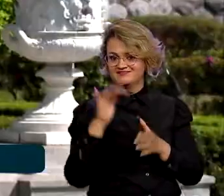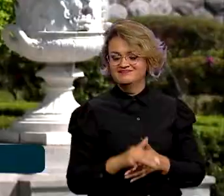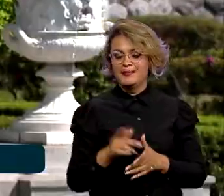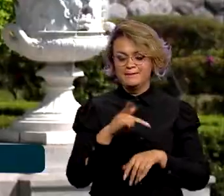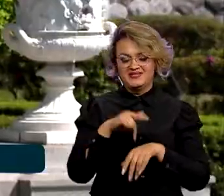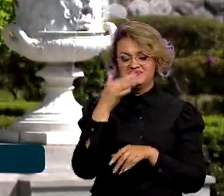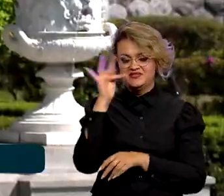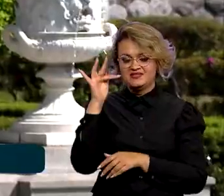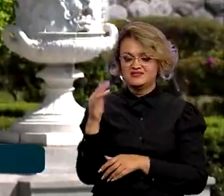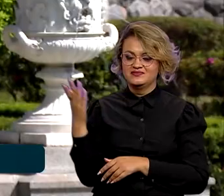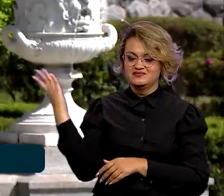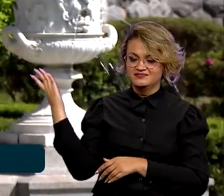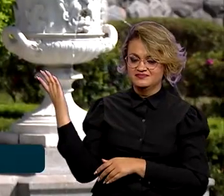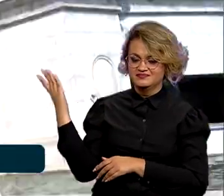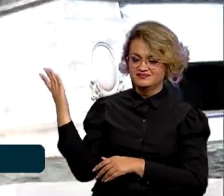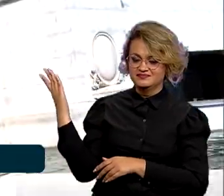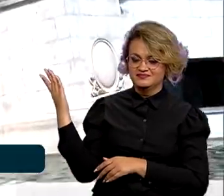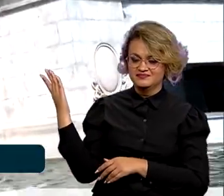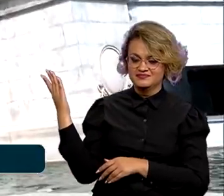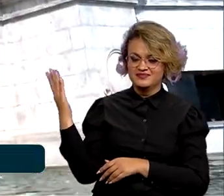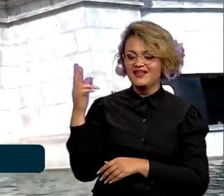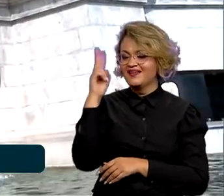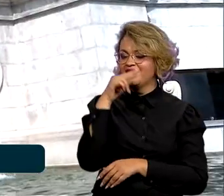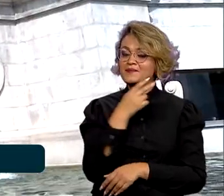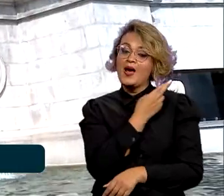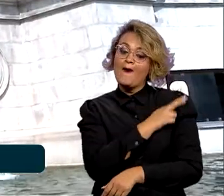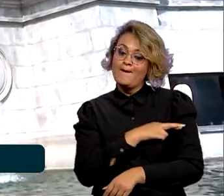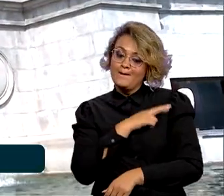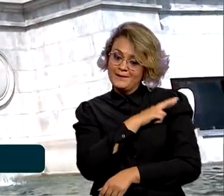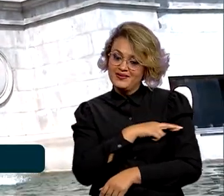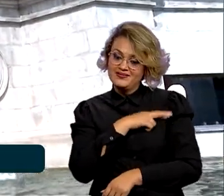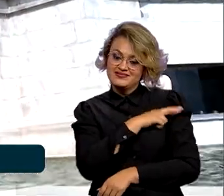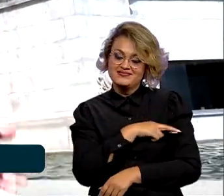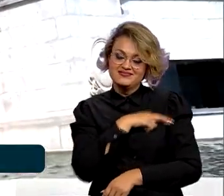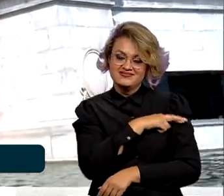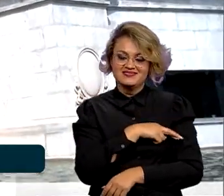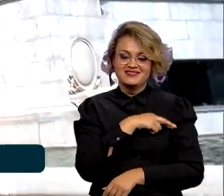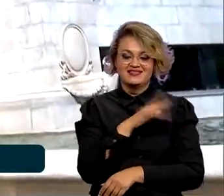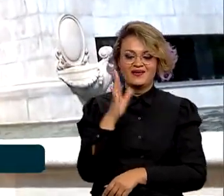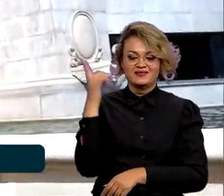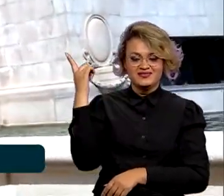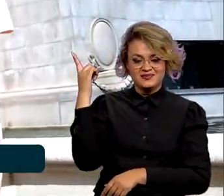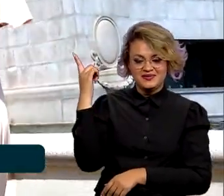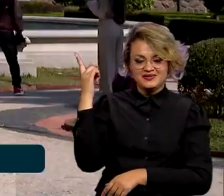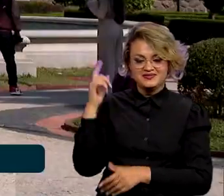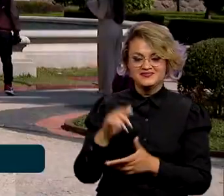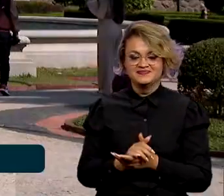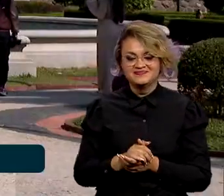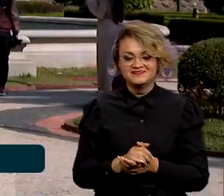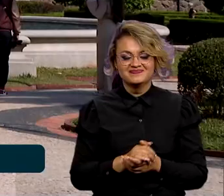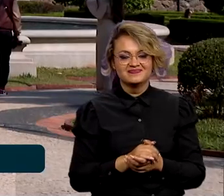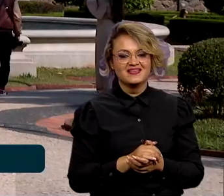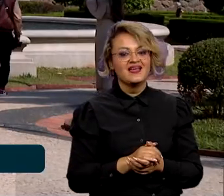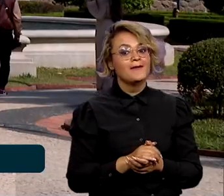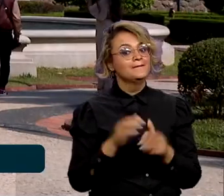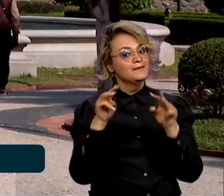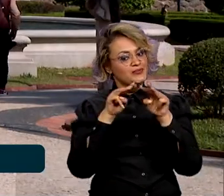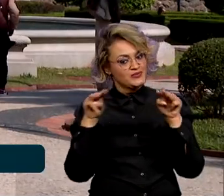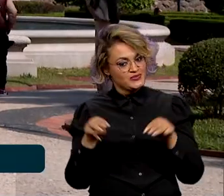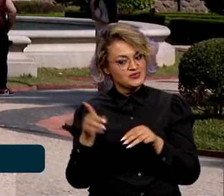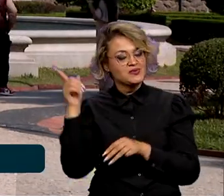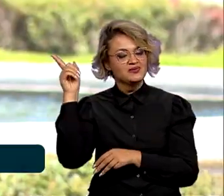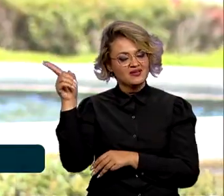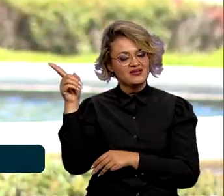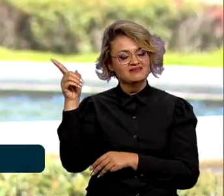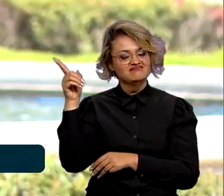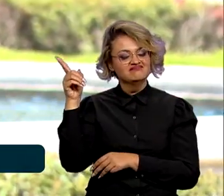Belos cenários que lembram romances, como ocorreu com este casal. O Museu do Ipiranga estará